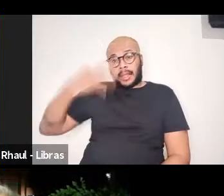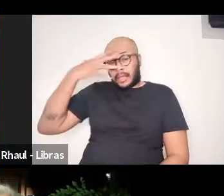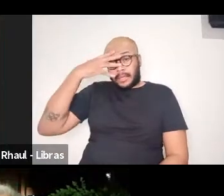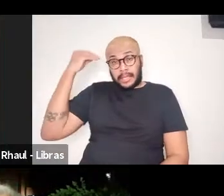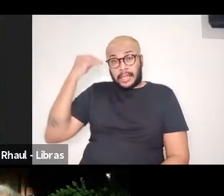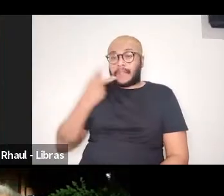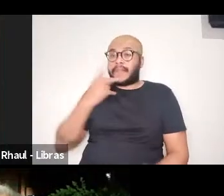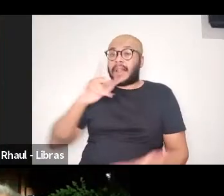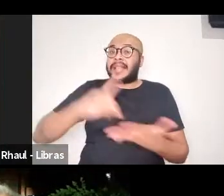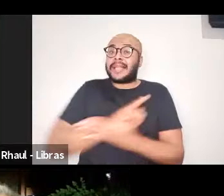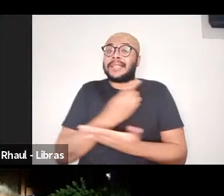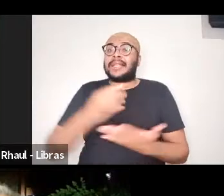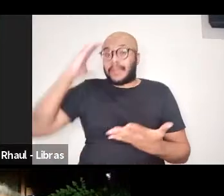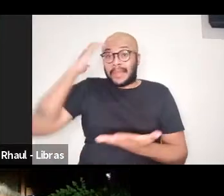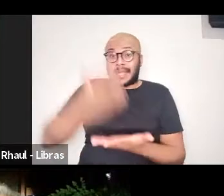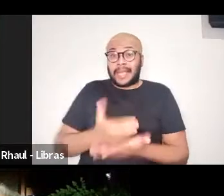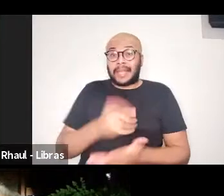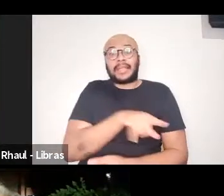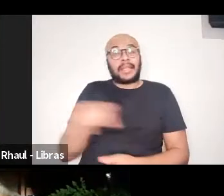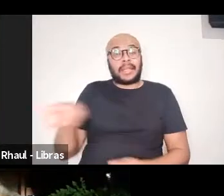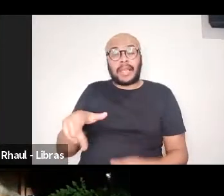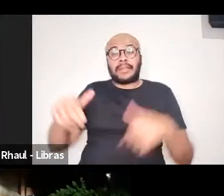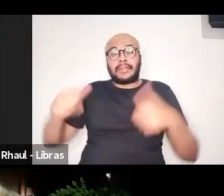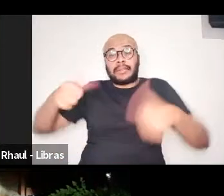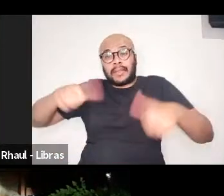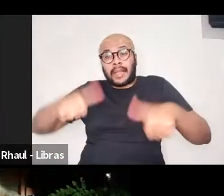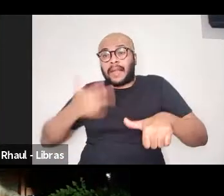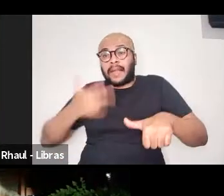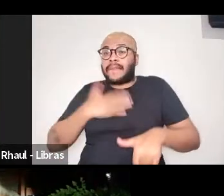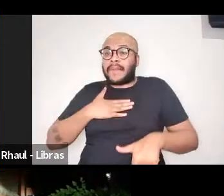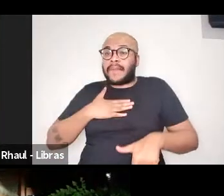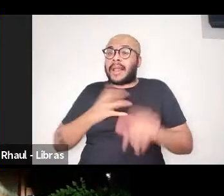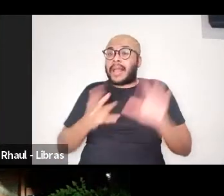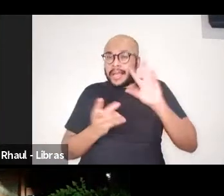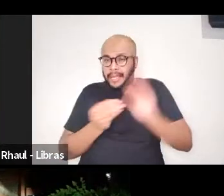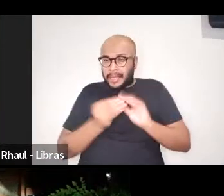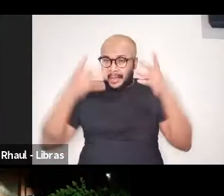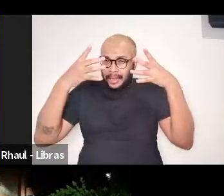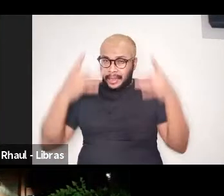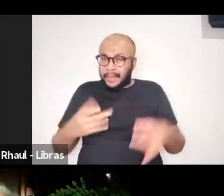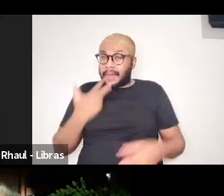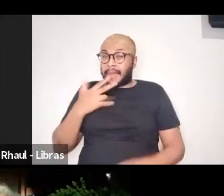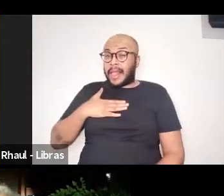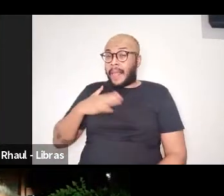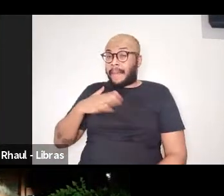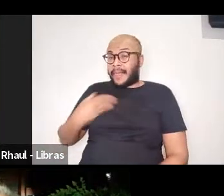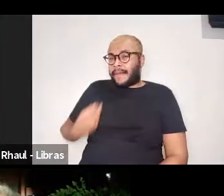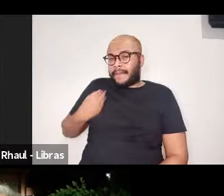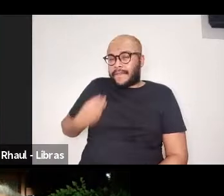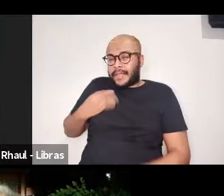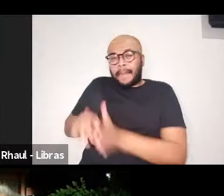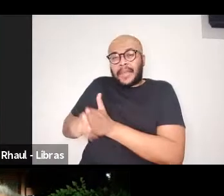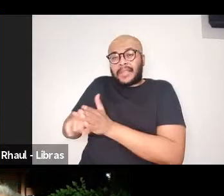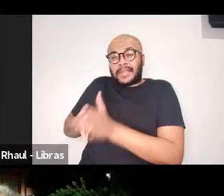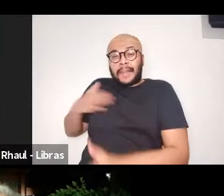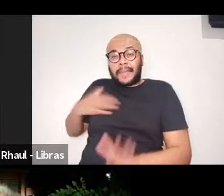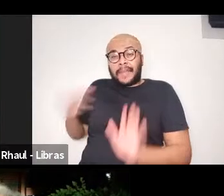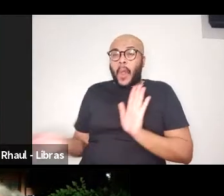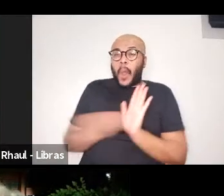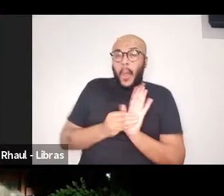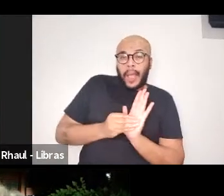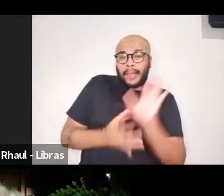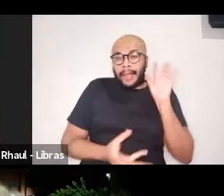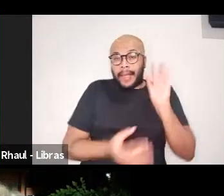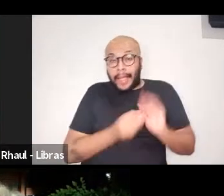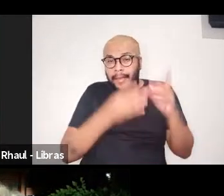essa ideia de que eu vou fazer uma resenha para falar da minha, do meu trabalho, para entrar naquele debate.